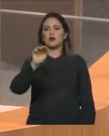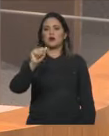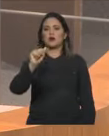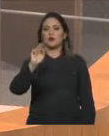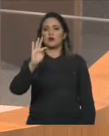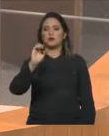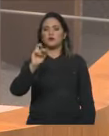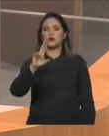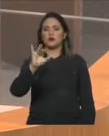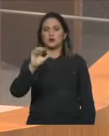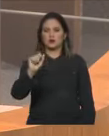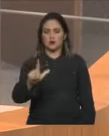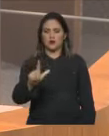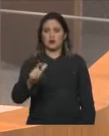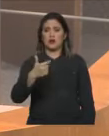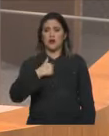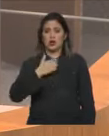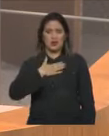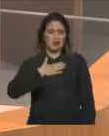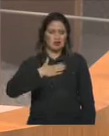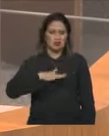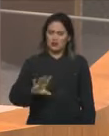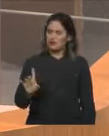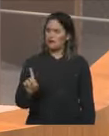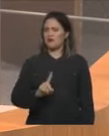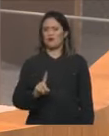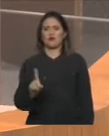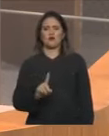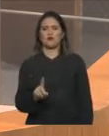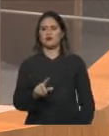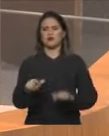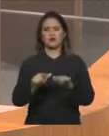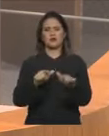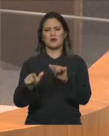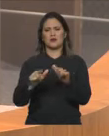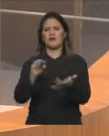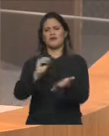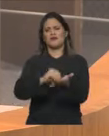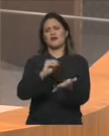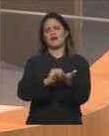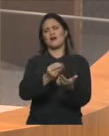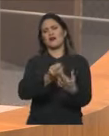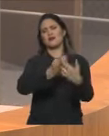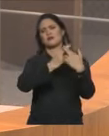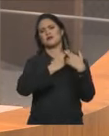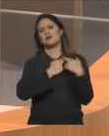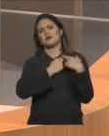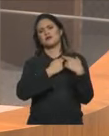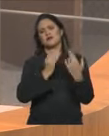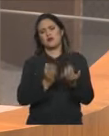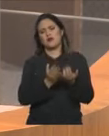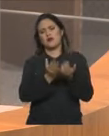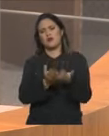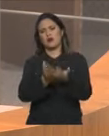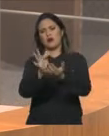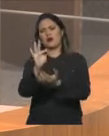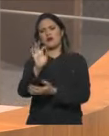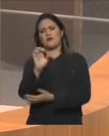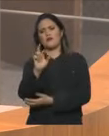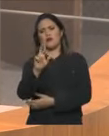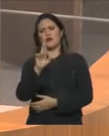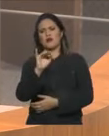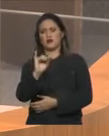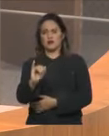à postura descompromissada das empresas de ferro com atuação nesse Estado e meu parabéns